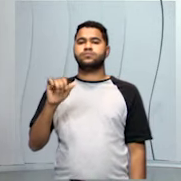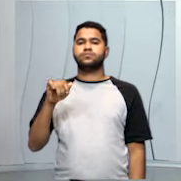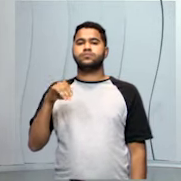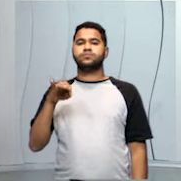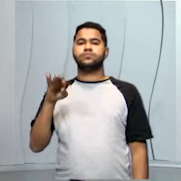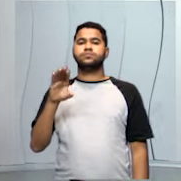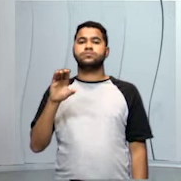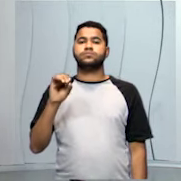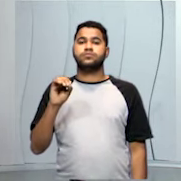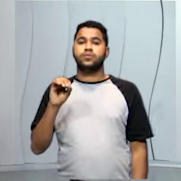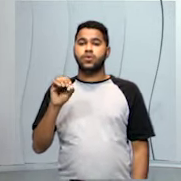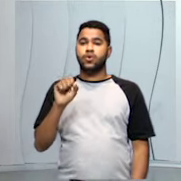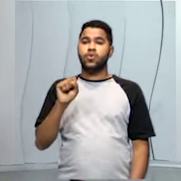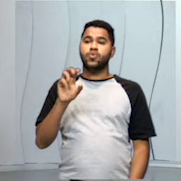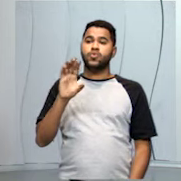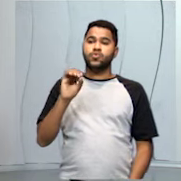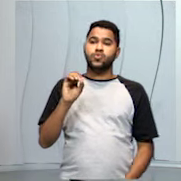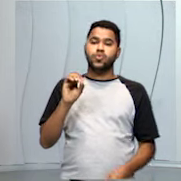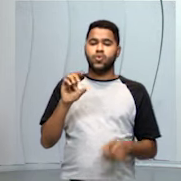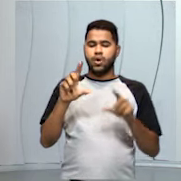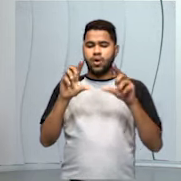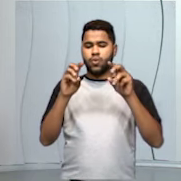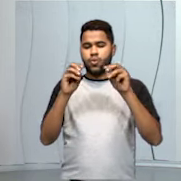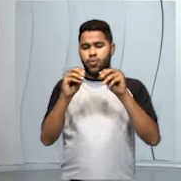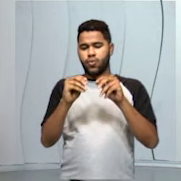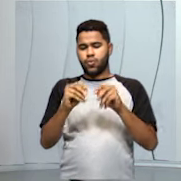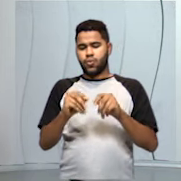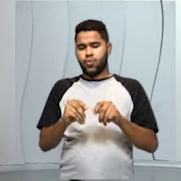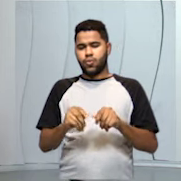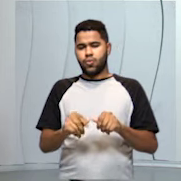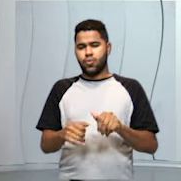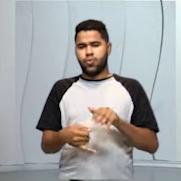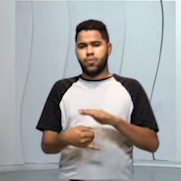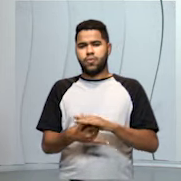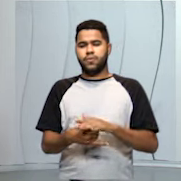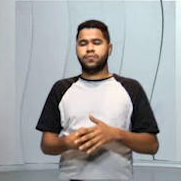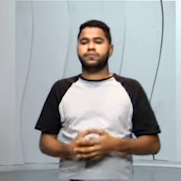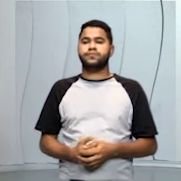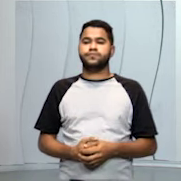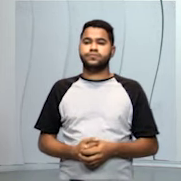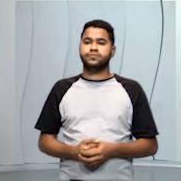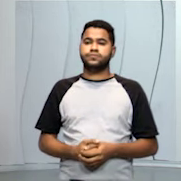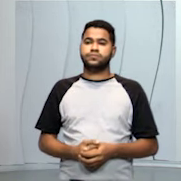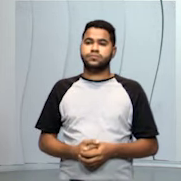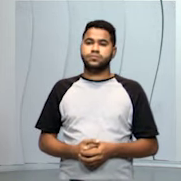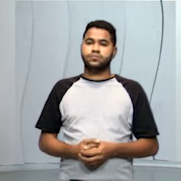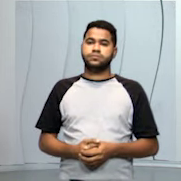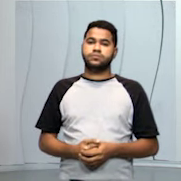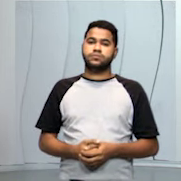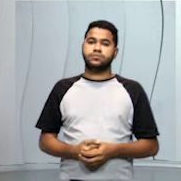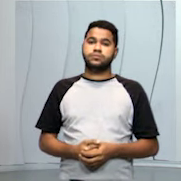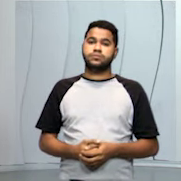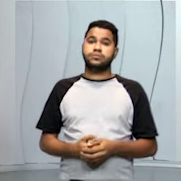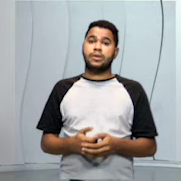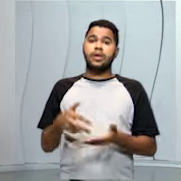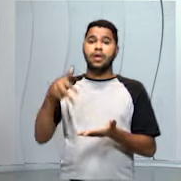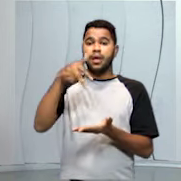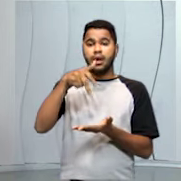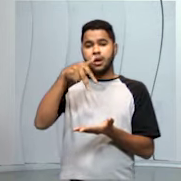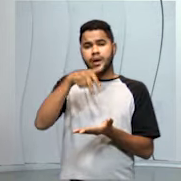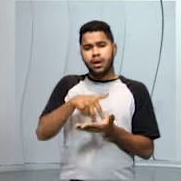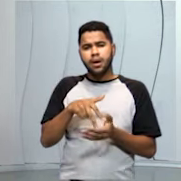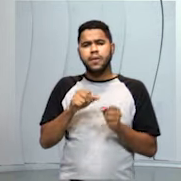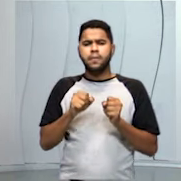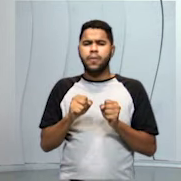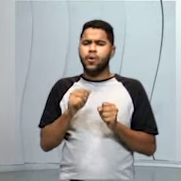a gente diz que o suco decantou, que as sementes decantaram no suco. A gravidade pode atuar